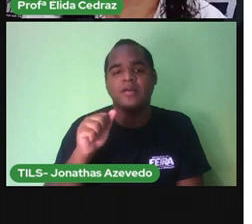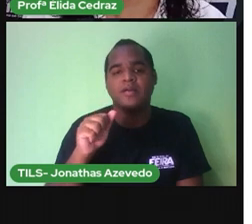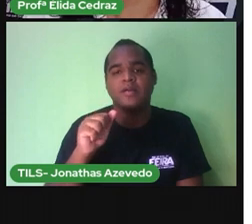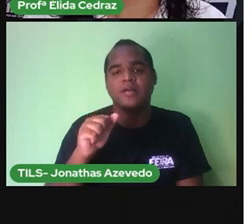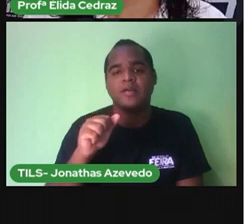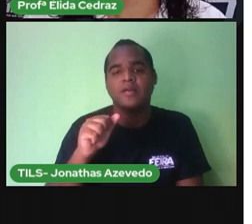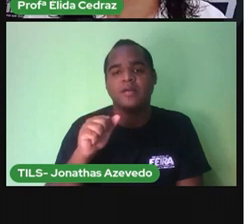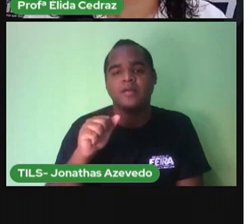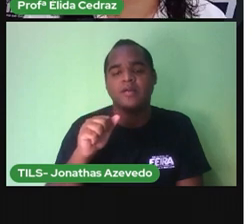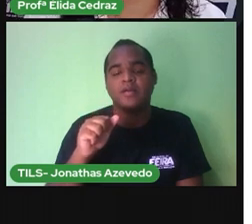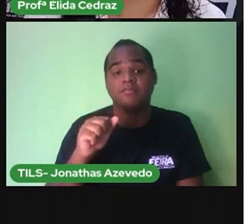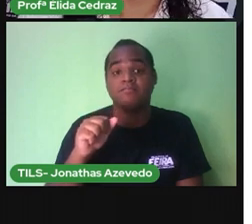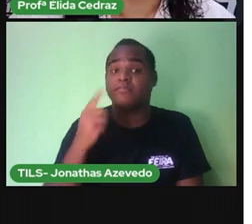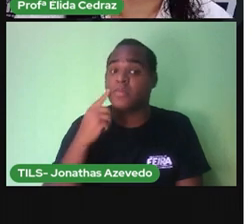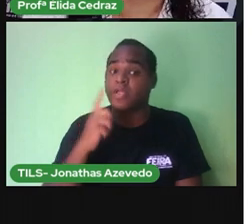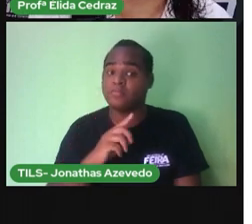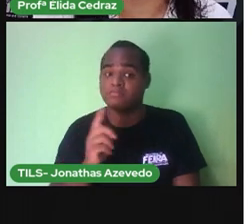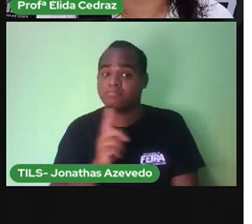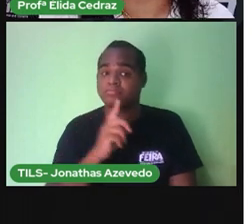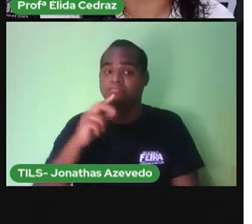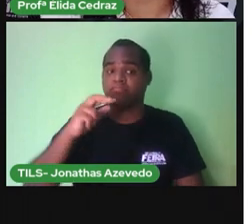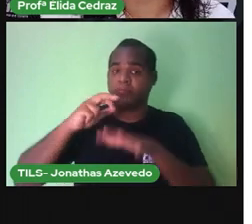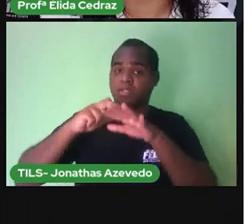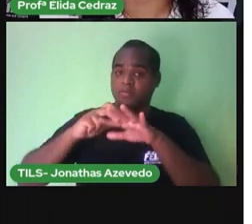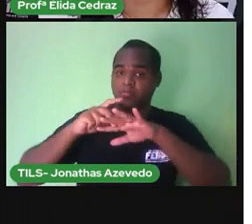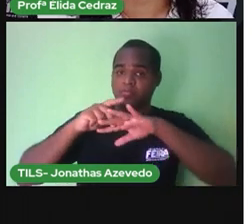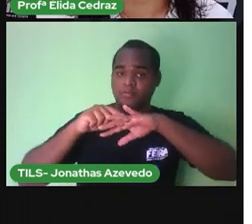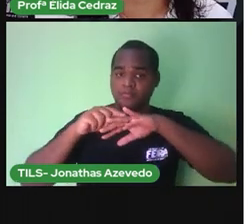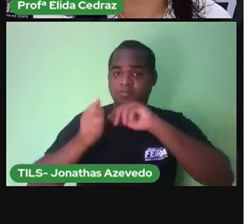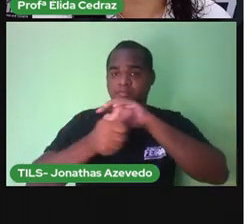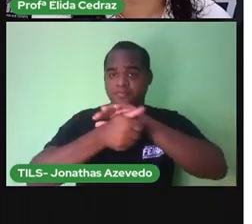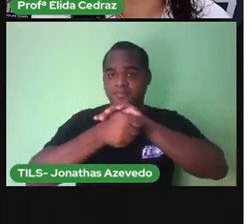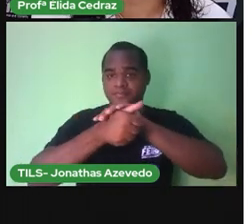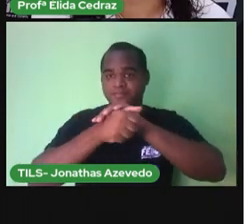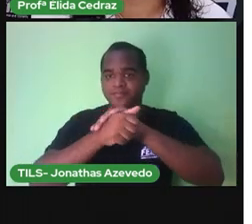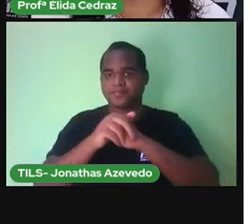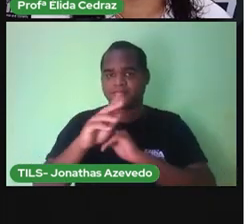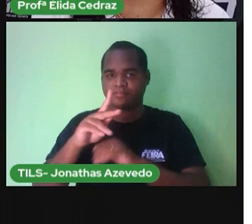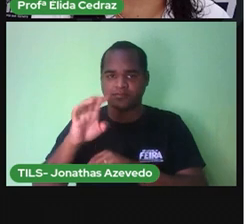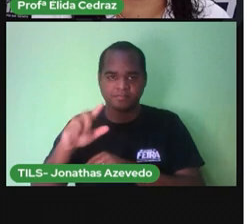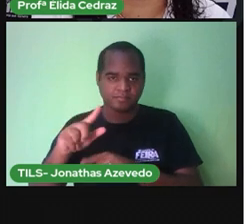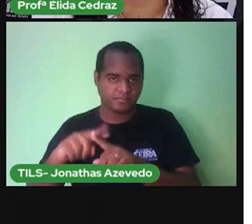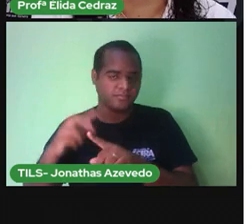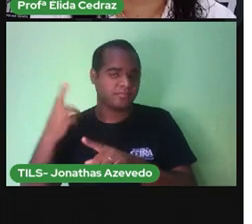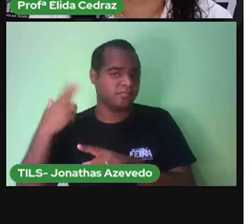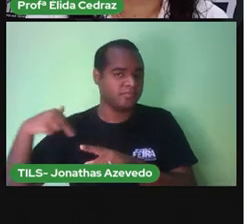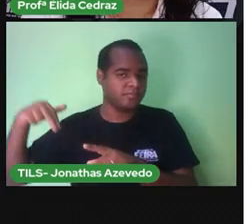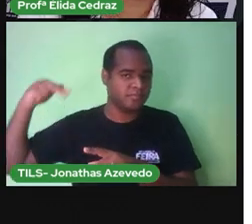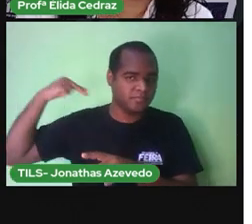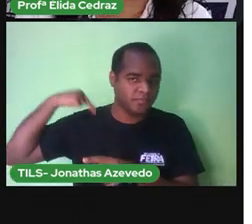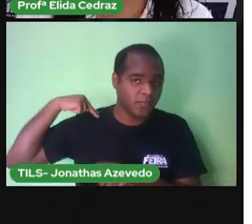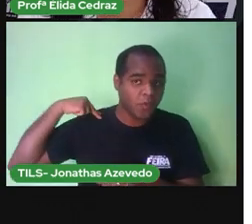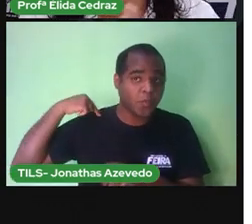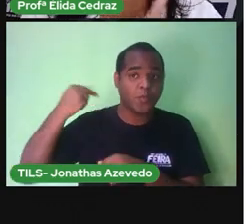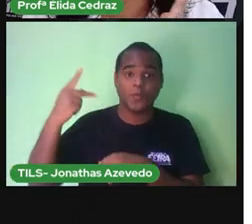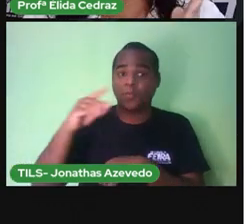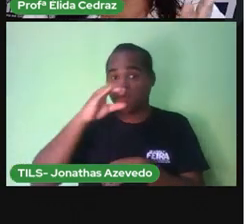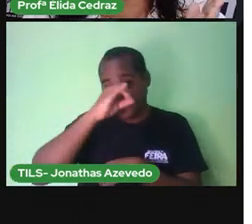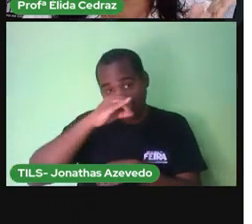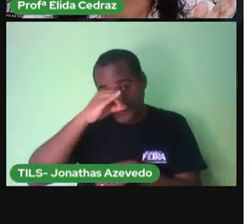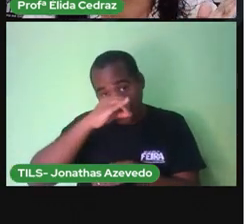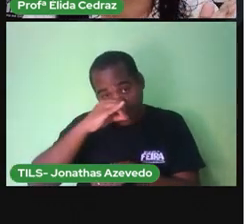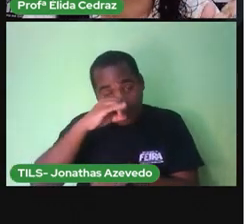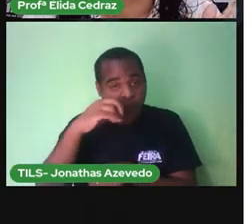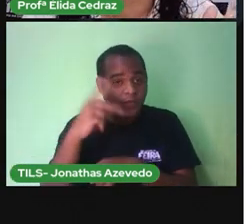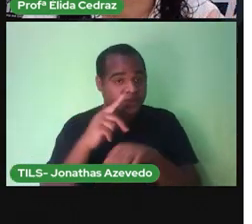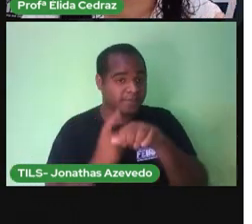Ele já subiu, passou pelo jabuti que tinha o pé nas costas da capivara Que tinha o lombo sobre